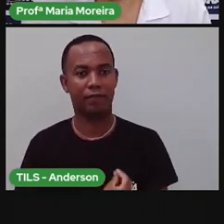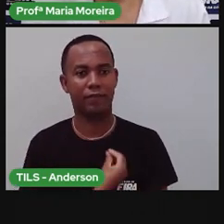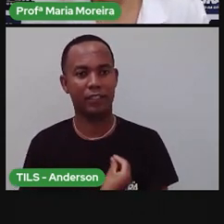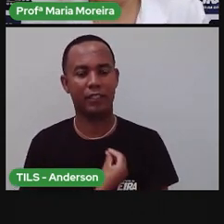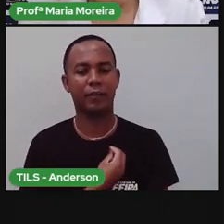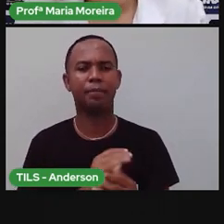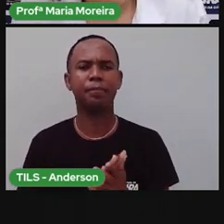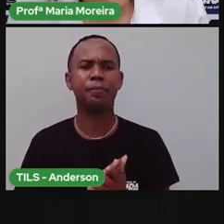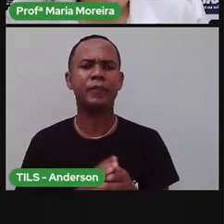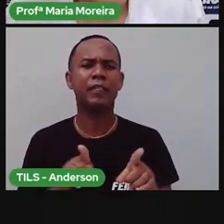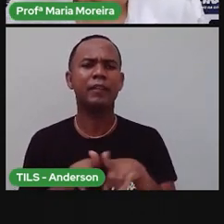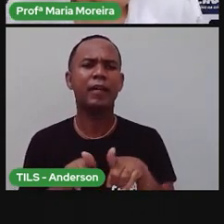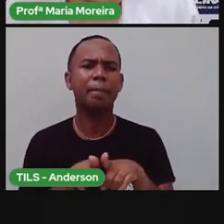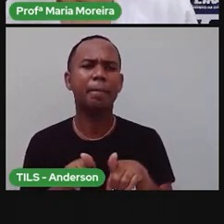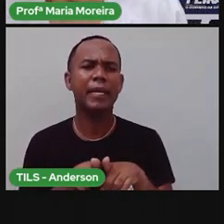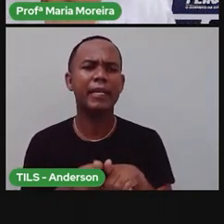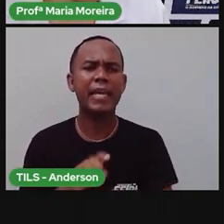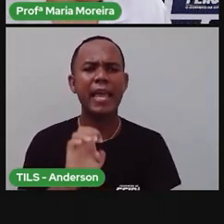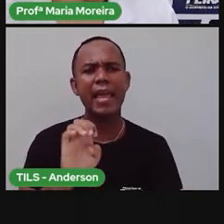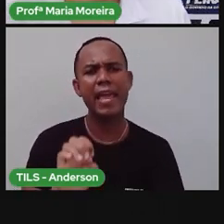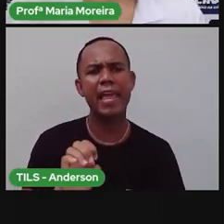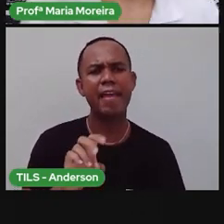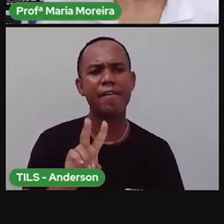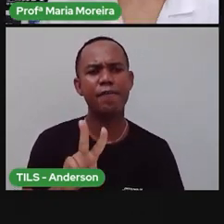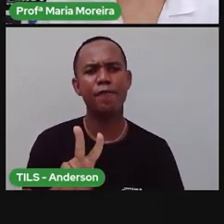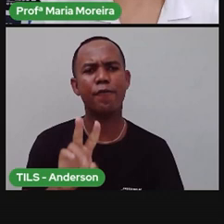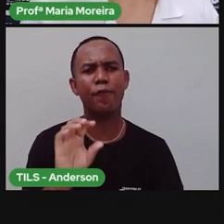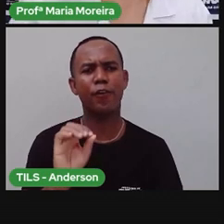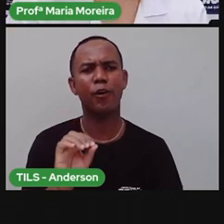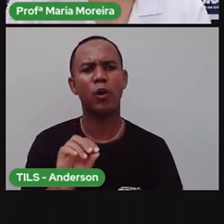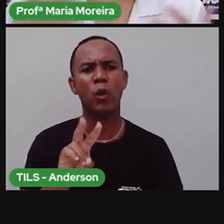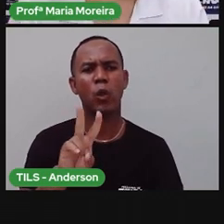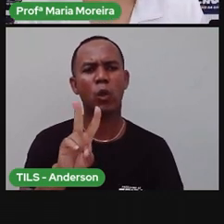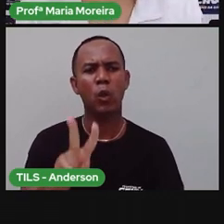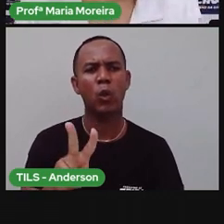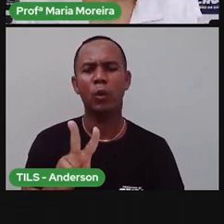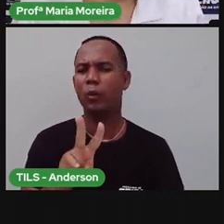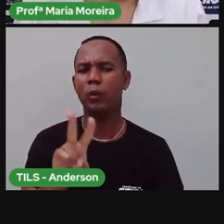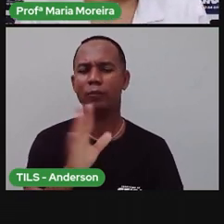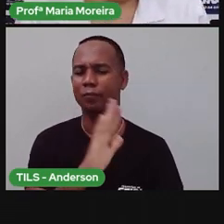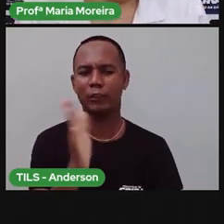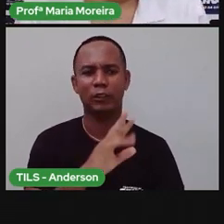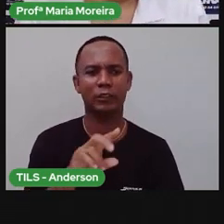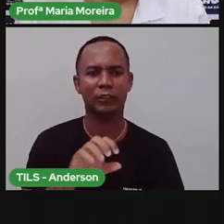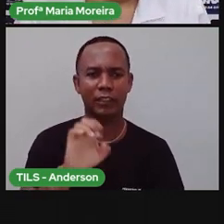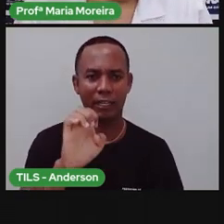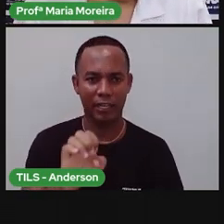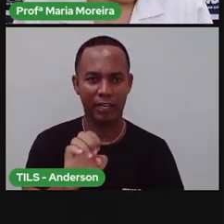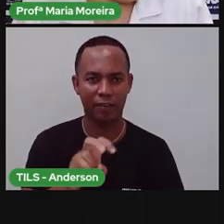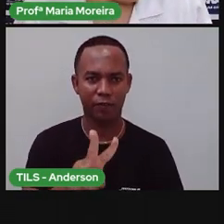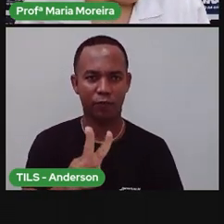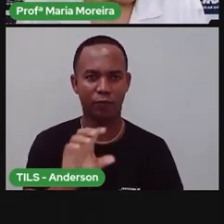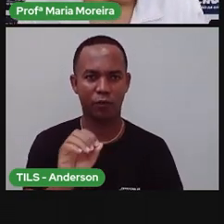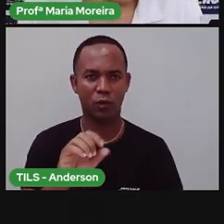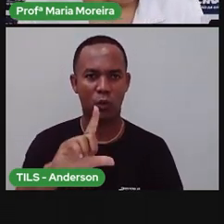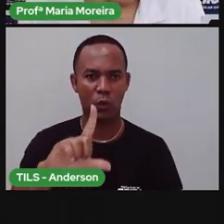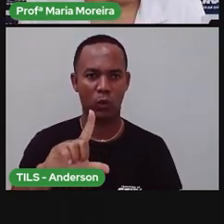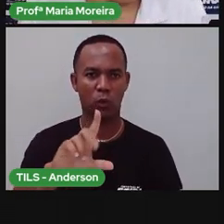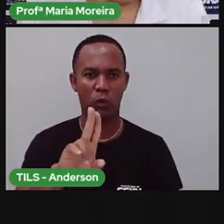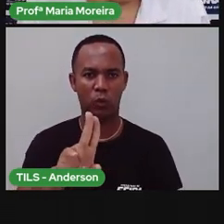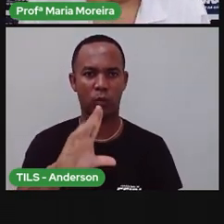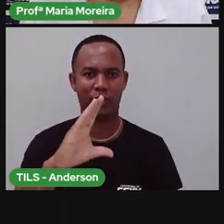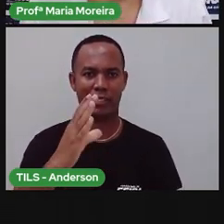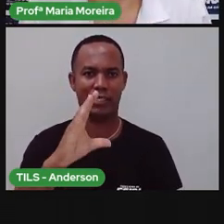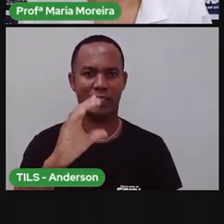evolução. Você sabe o que é evolução? Você sabe que o homem, ele evoluiu? Você sabia que as